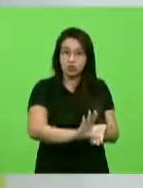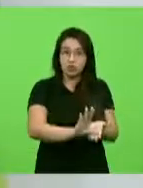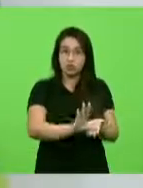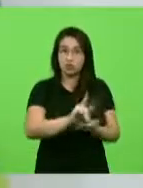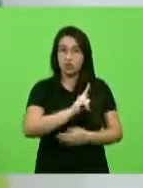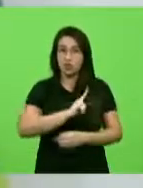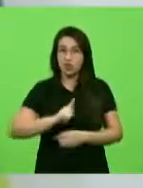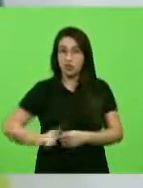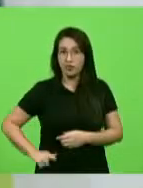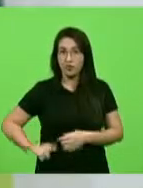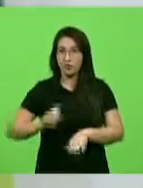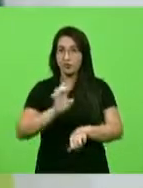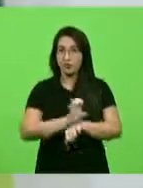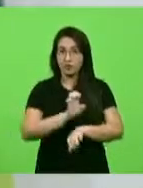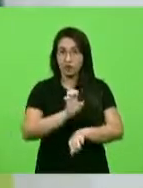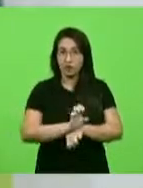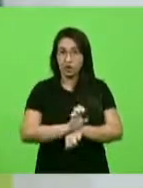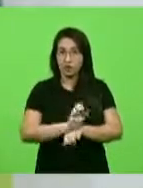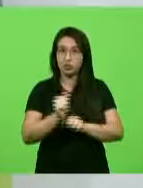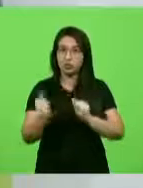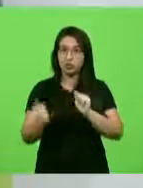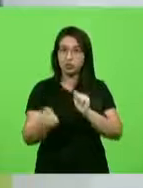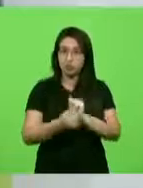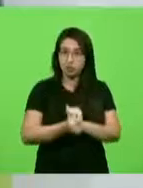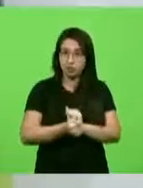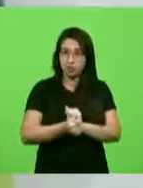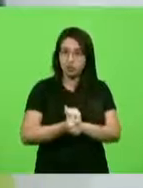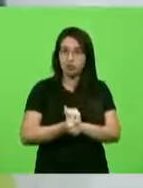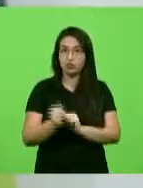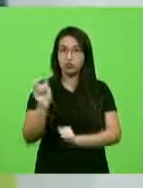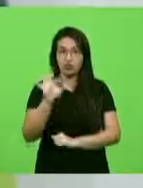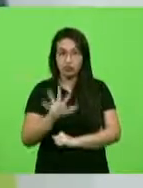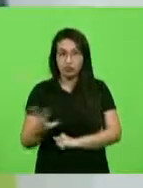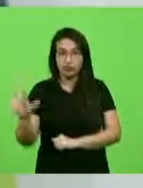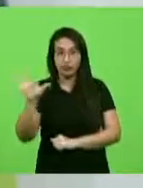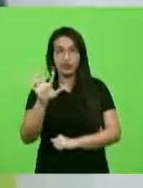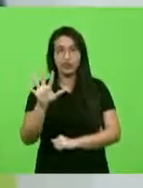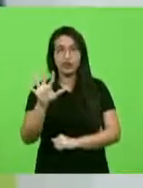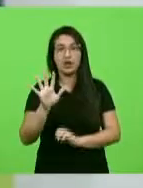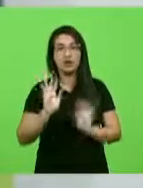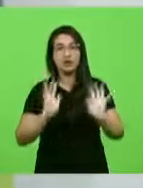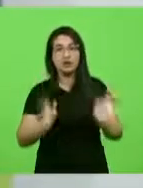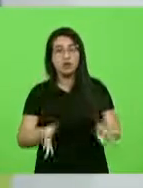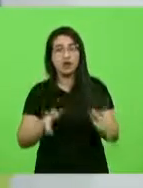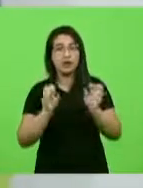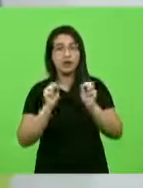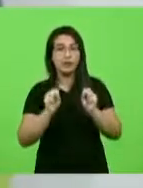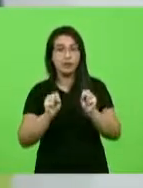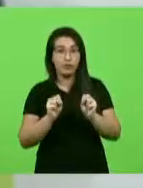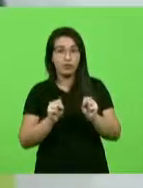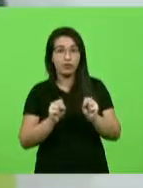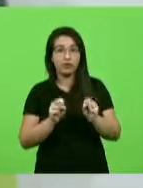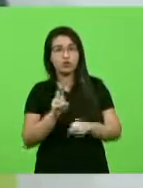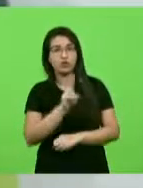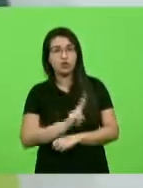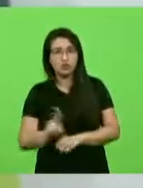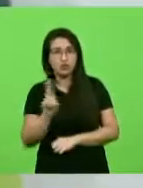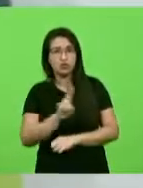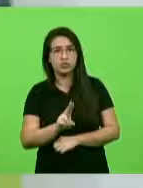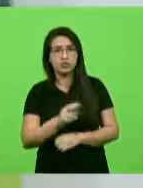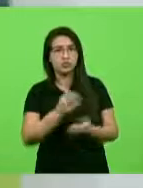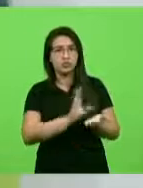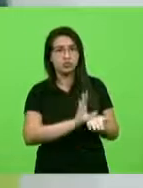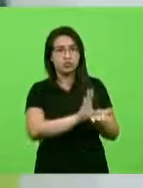do Estado, aliados aos recursos enviados pelo governo federal, já poderiam ter sido balizados, já ser